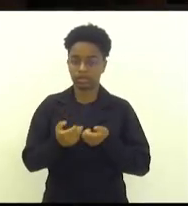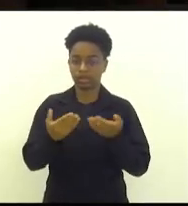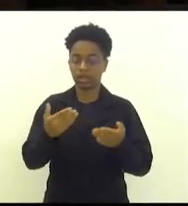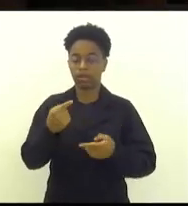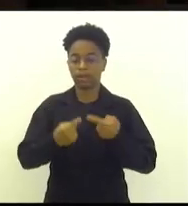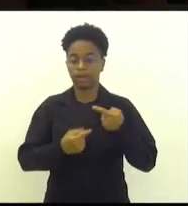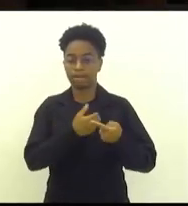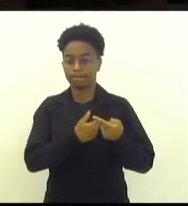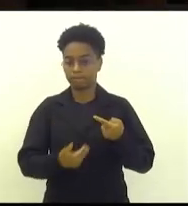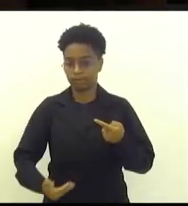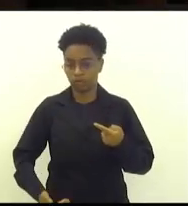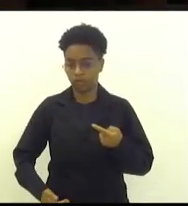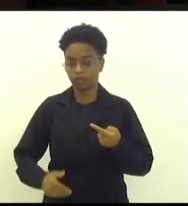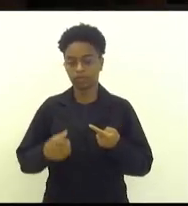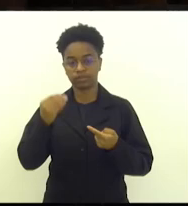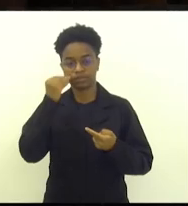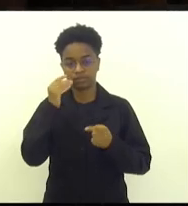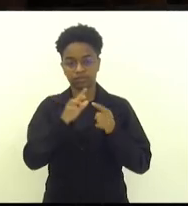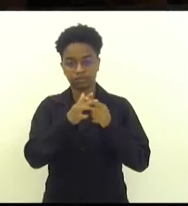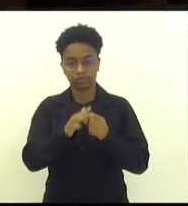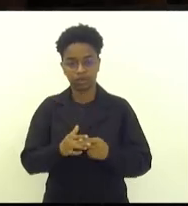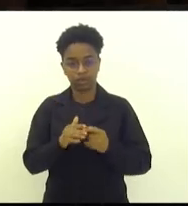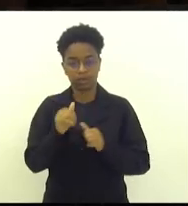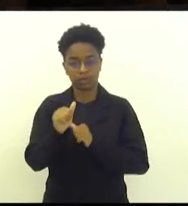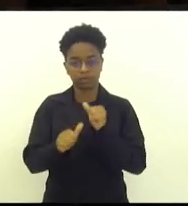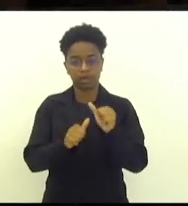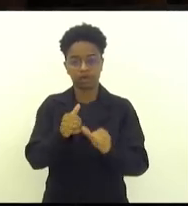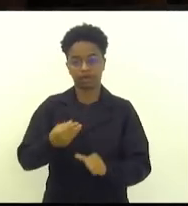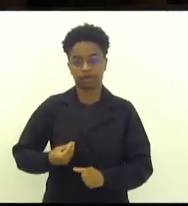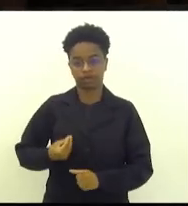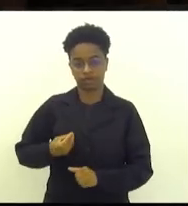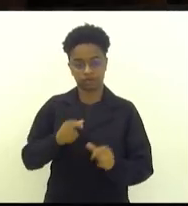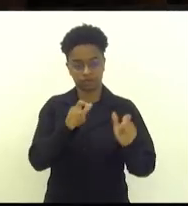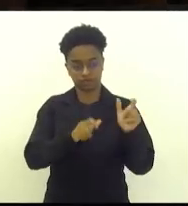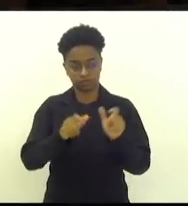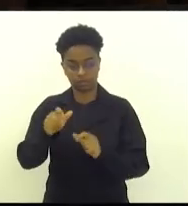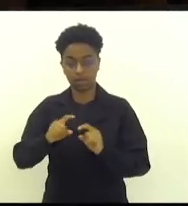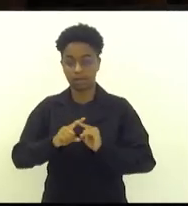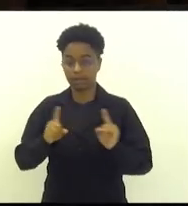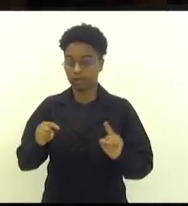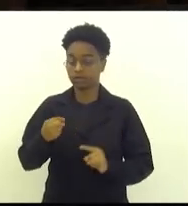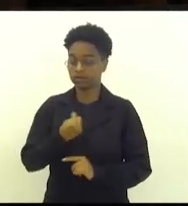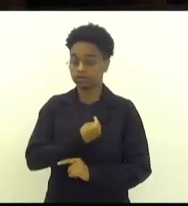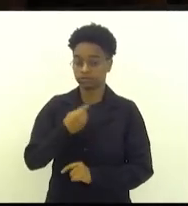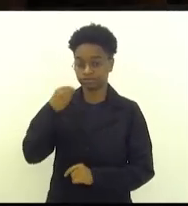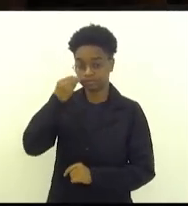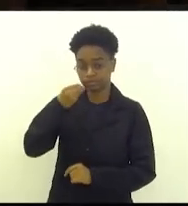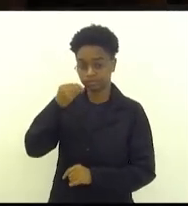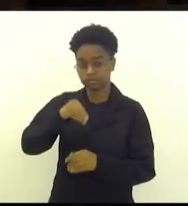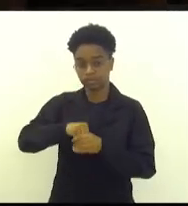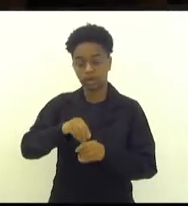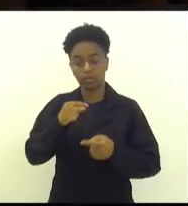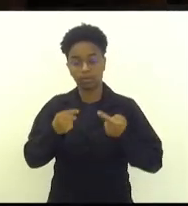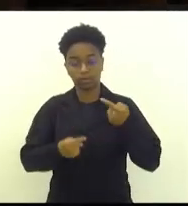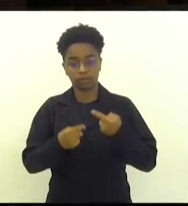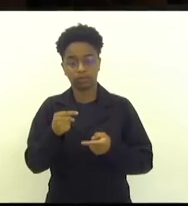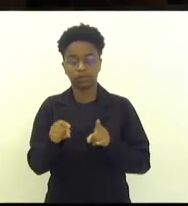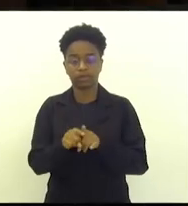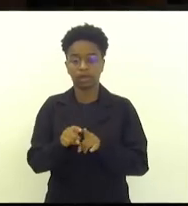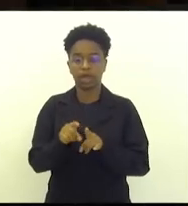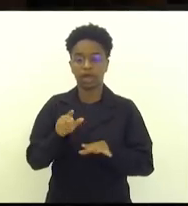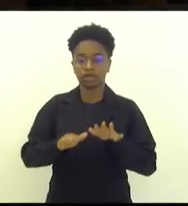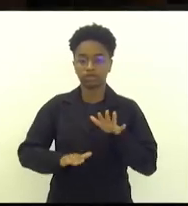têm o condão de modificar a vida das pessoas. Por outro lado, a gente vivencia na política, muitas das vezes,